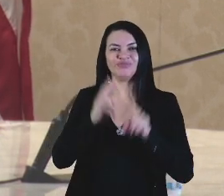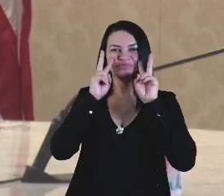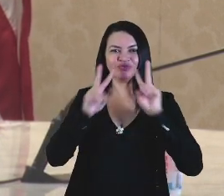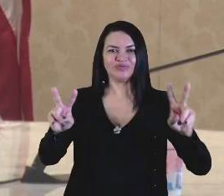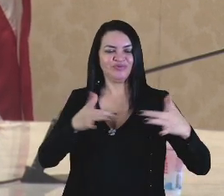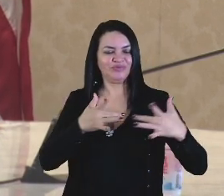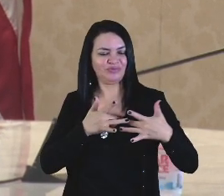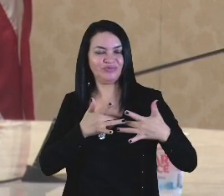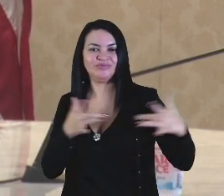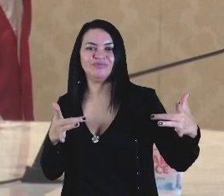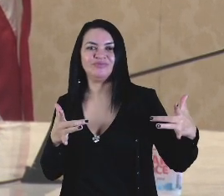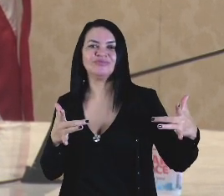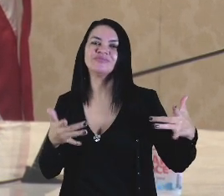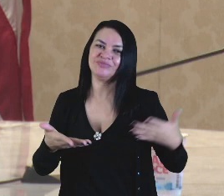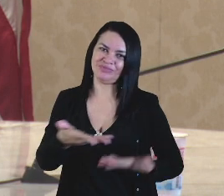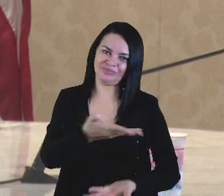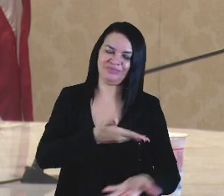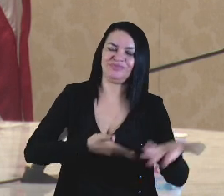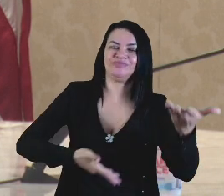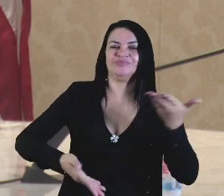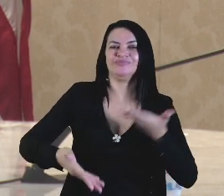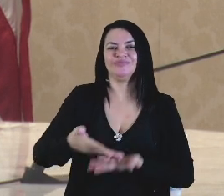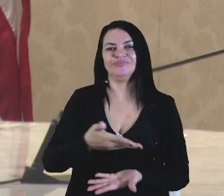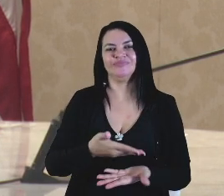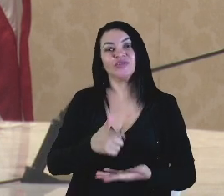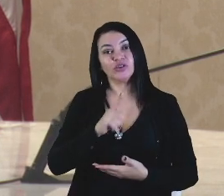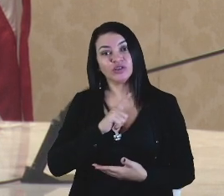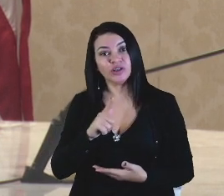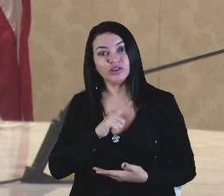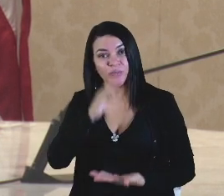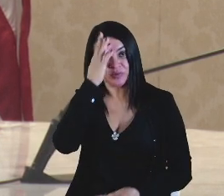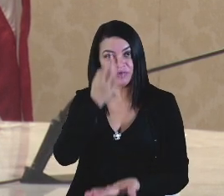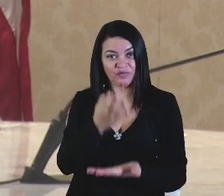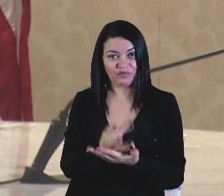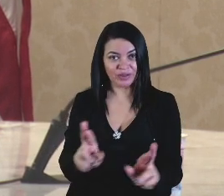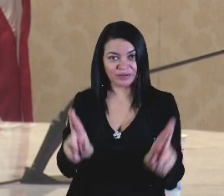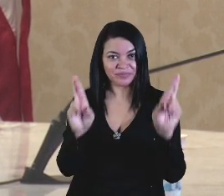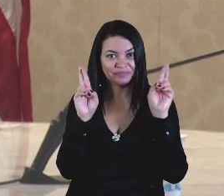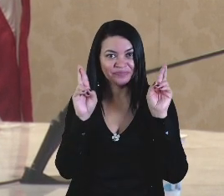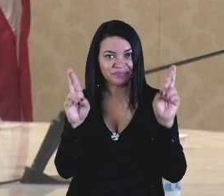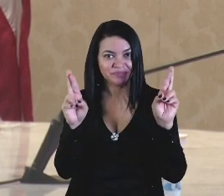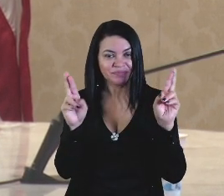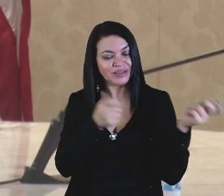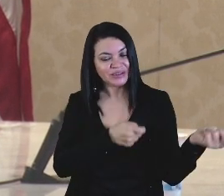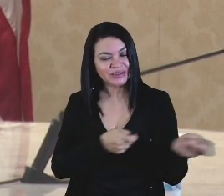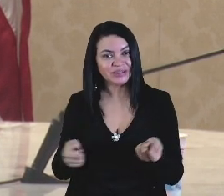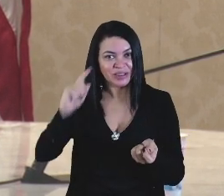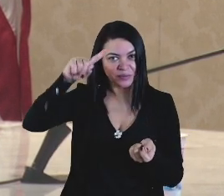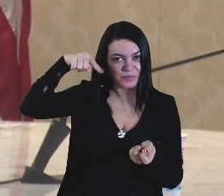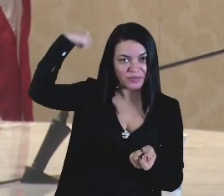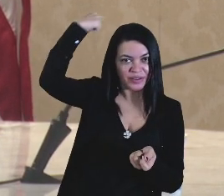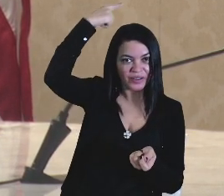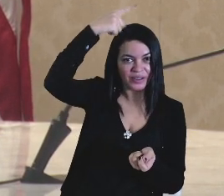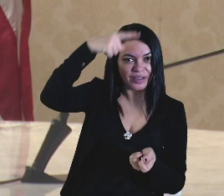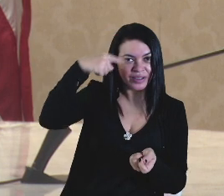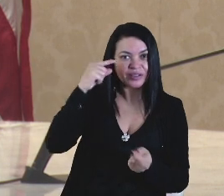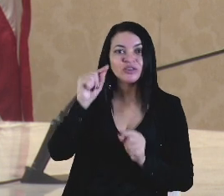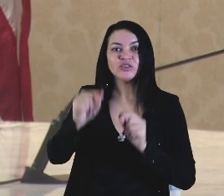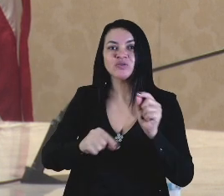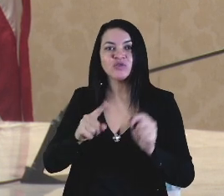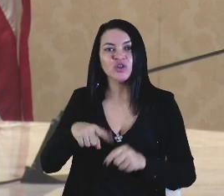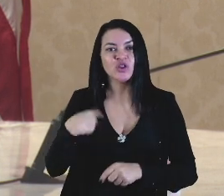virtude da fraternidade. Tenhamos fé e esperança. A Semana Santa serve como esse